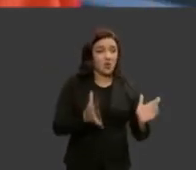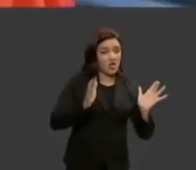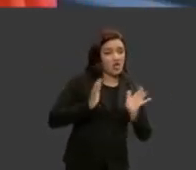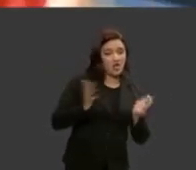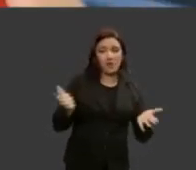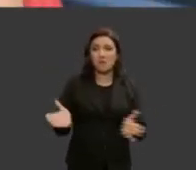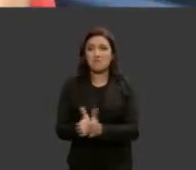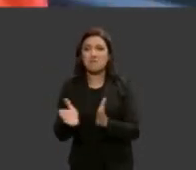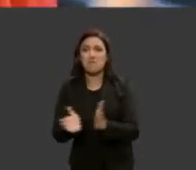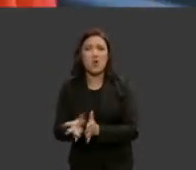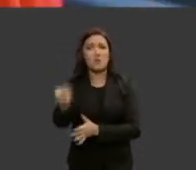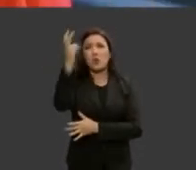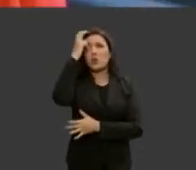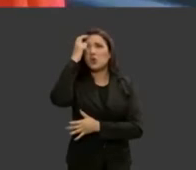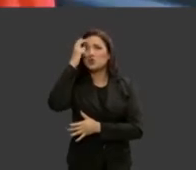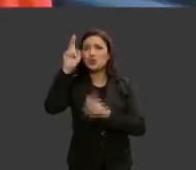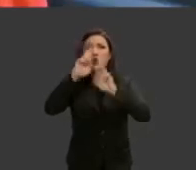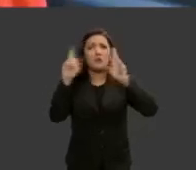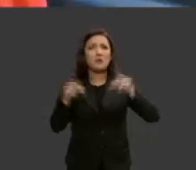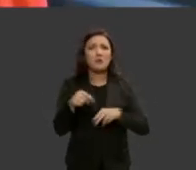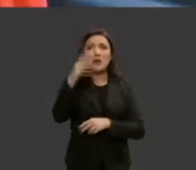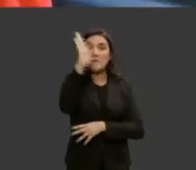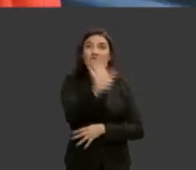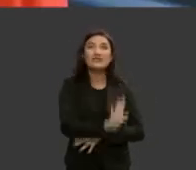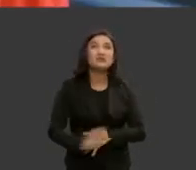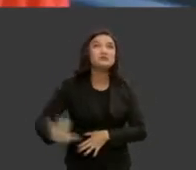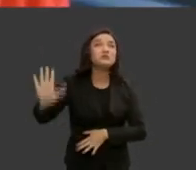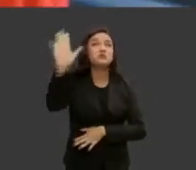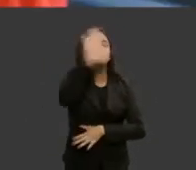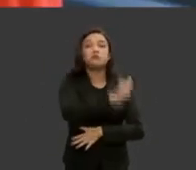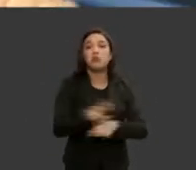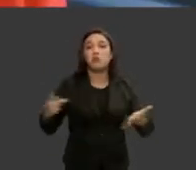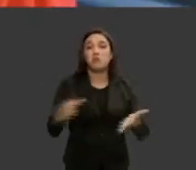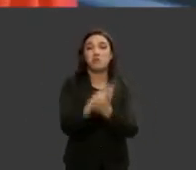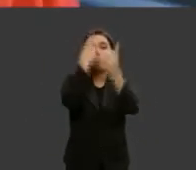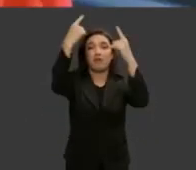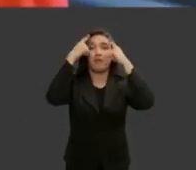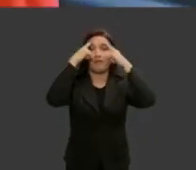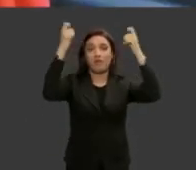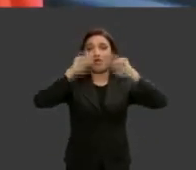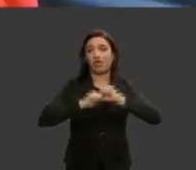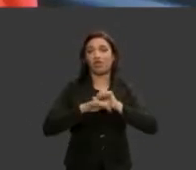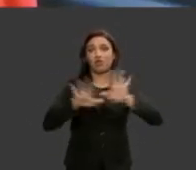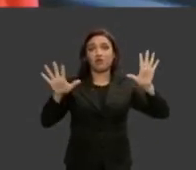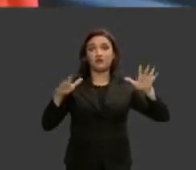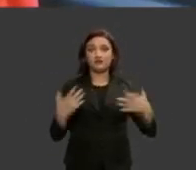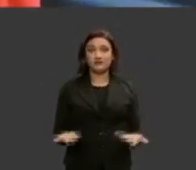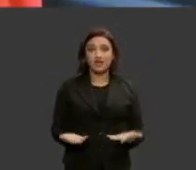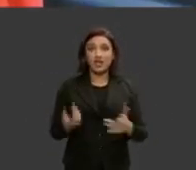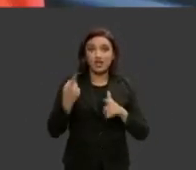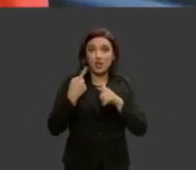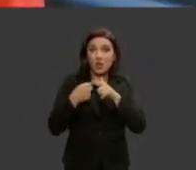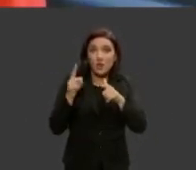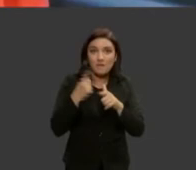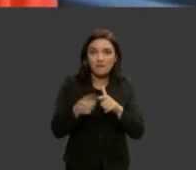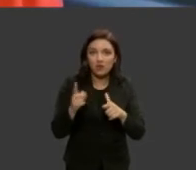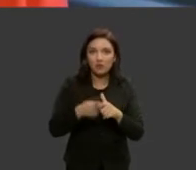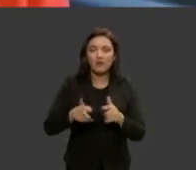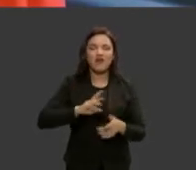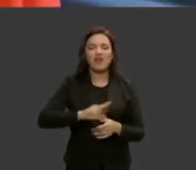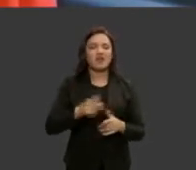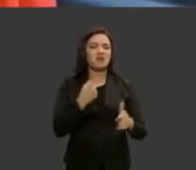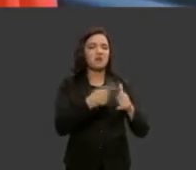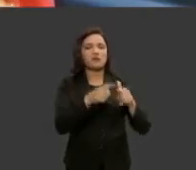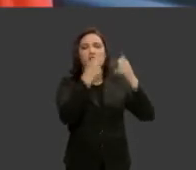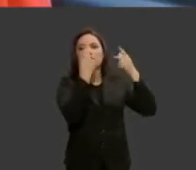e culturais de norte a sul no nosso país e o problema não é mesmo do vizinho Alice o problema é de